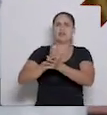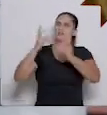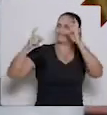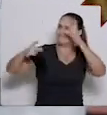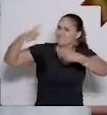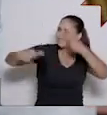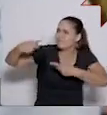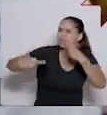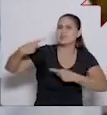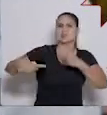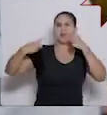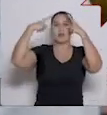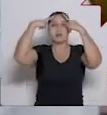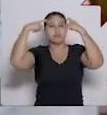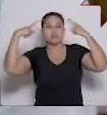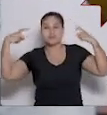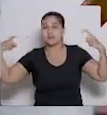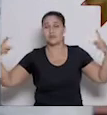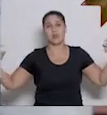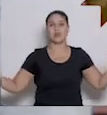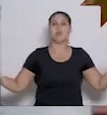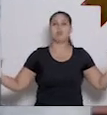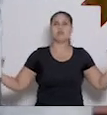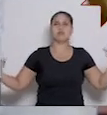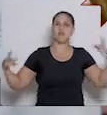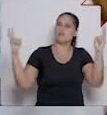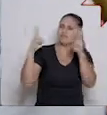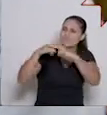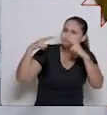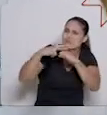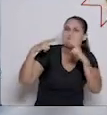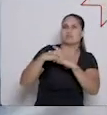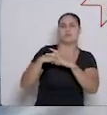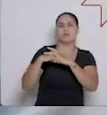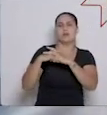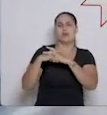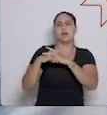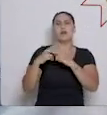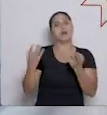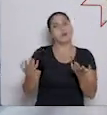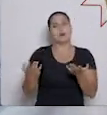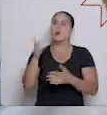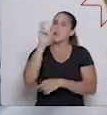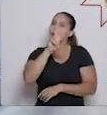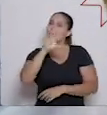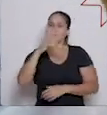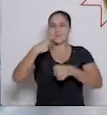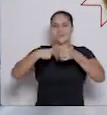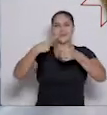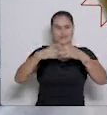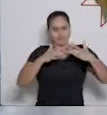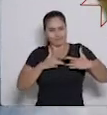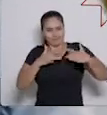cultivem o ódio, cultivem a agressão, os conflitos, ela é uma